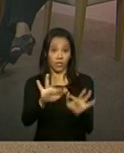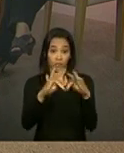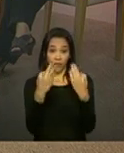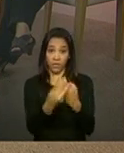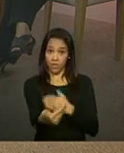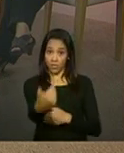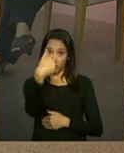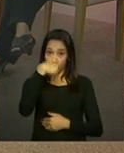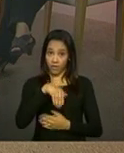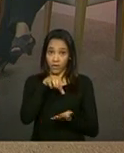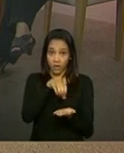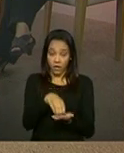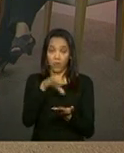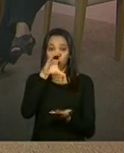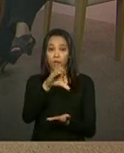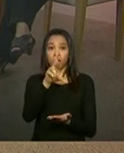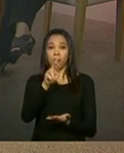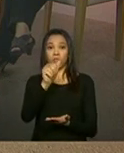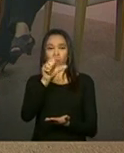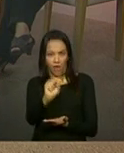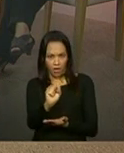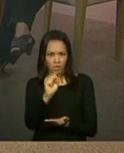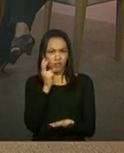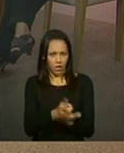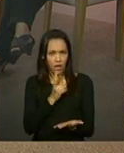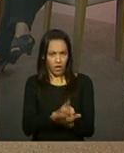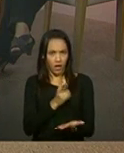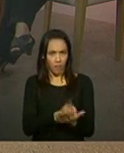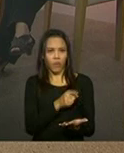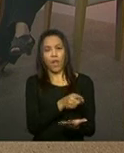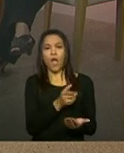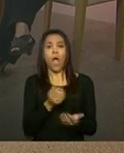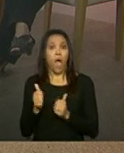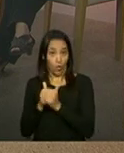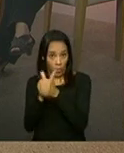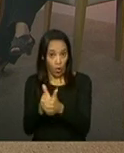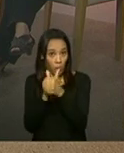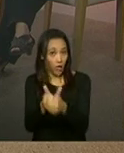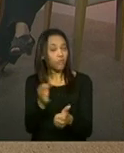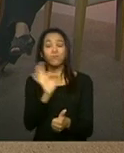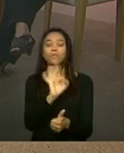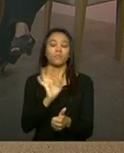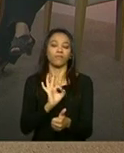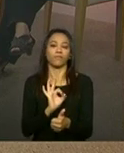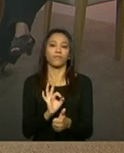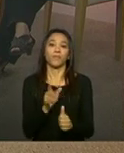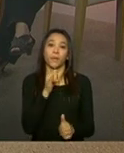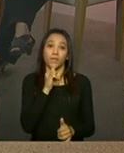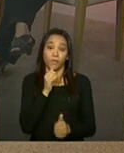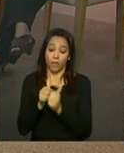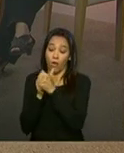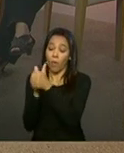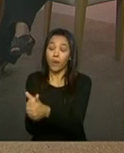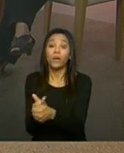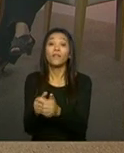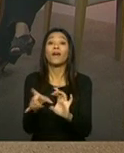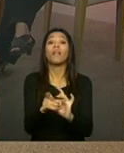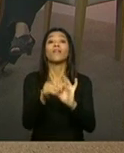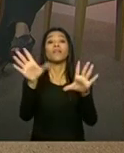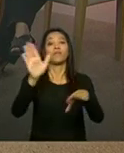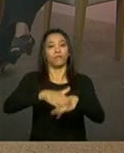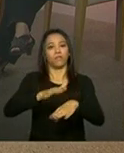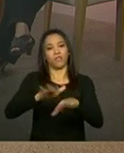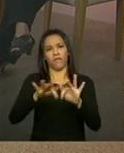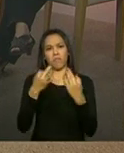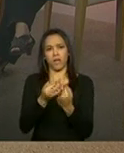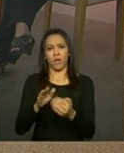passar por acompanhamento, tá? O acompanhamento familiar, é importante que se diga, primeiro, que ele tem que ser de vontade da família. Ou